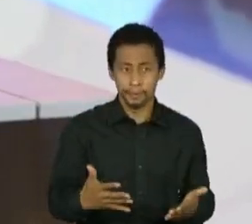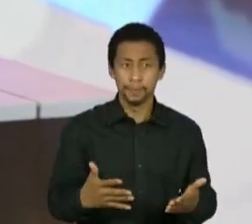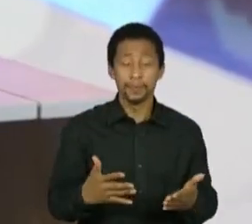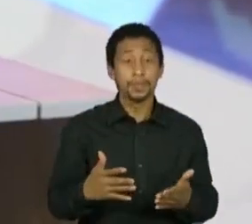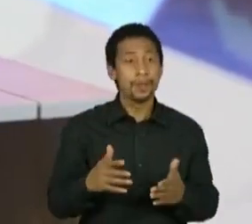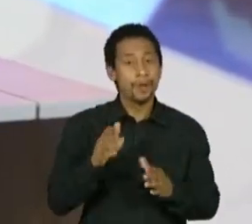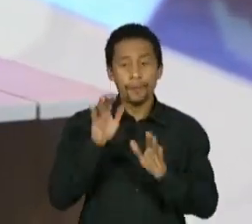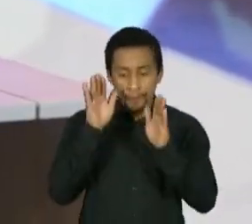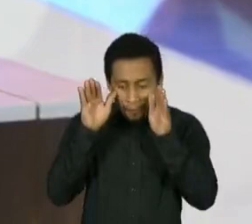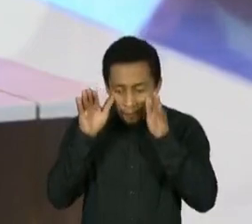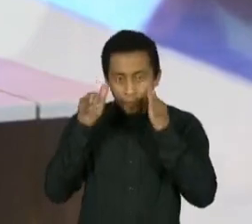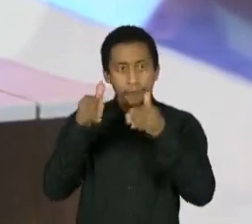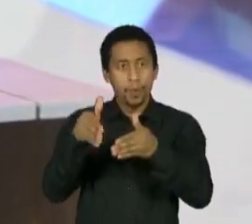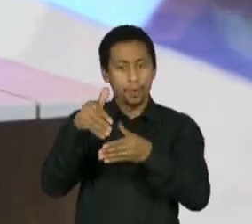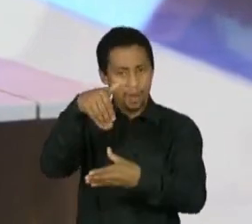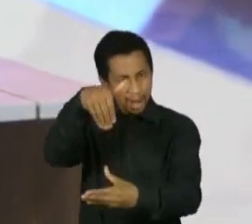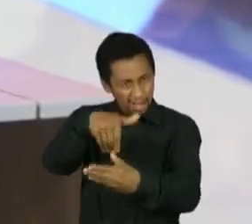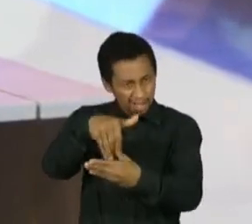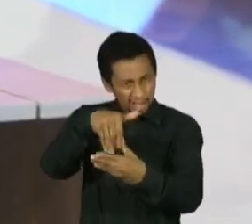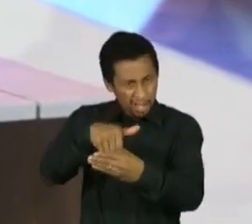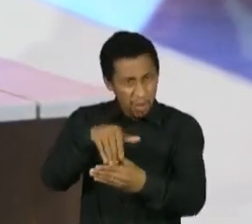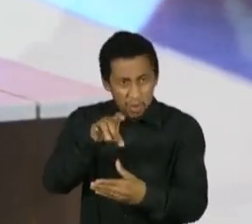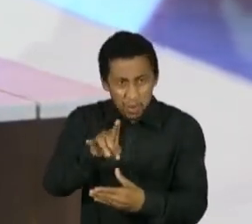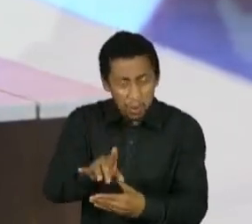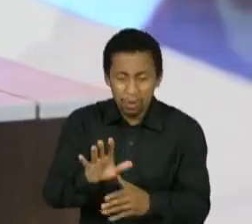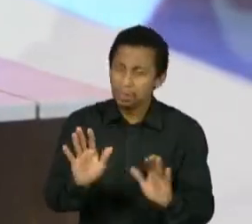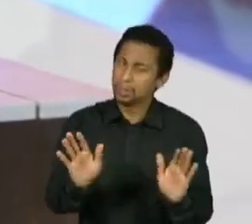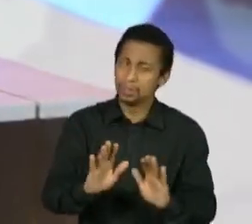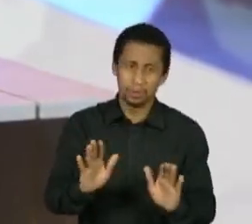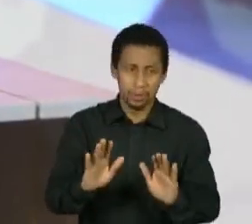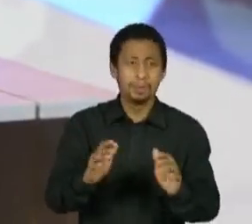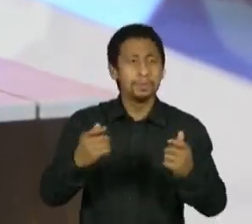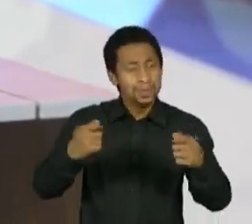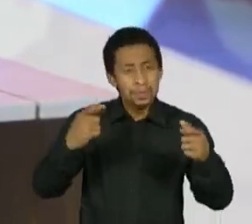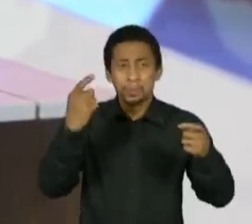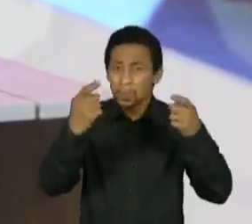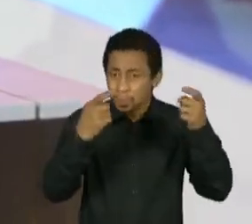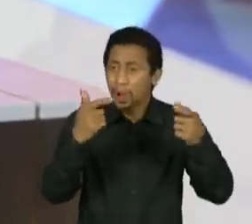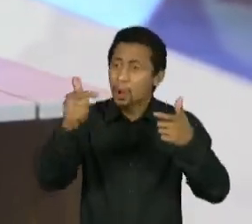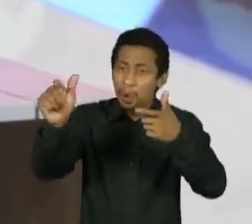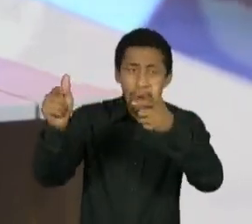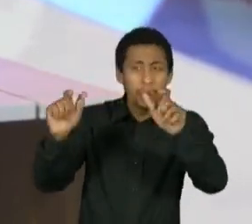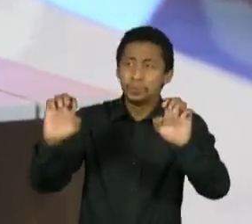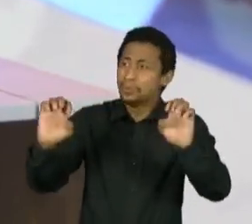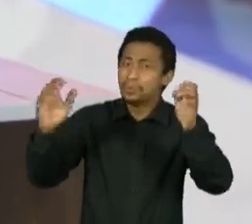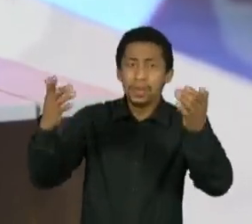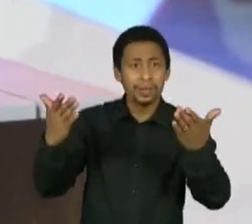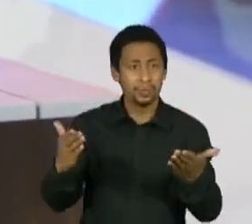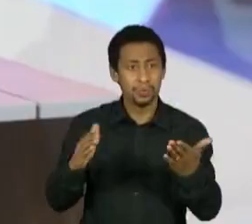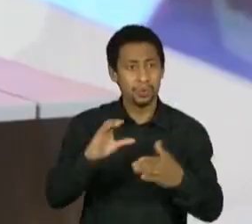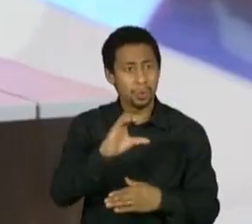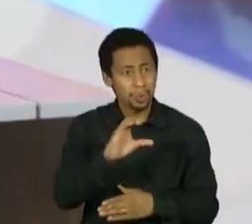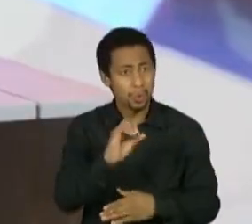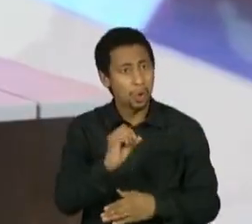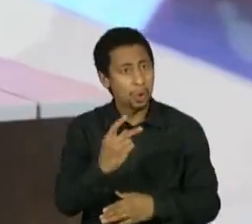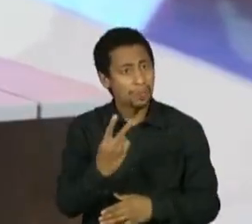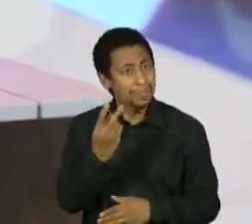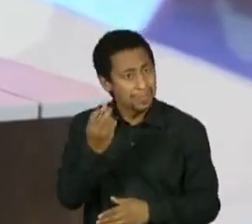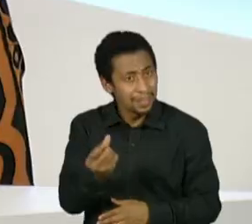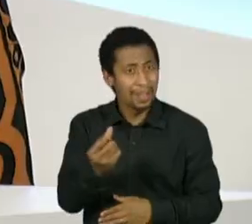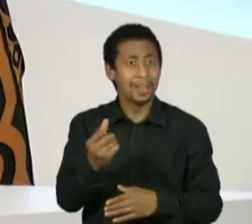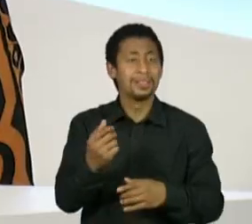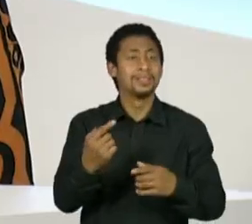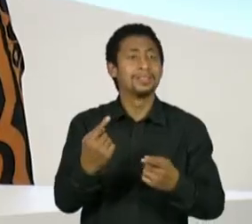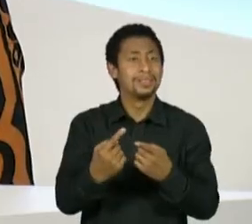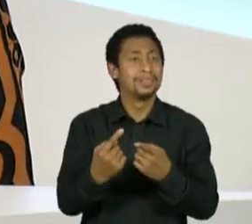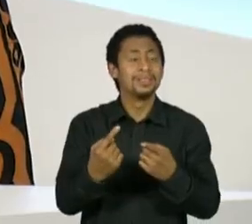eleições, mas também em qualquer espaço, como por exemplo a COPPE, ou qualquer espaço de decisão que a gente vai,